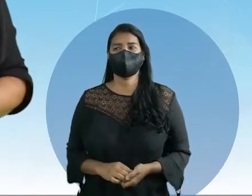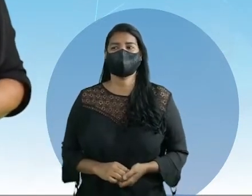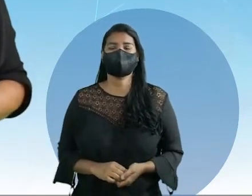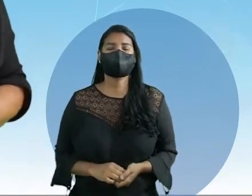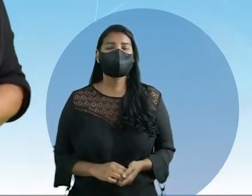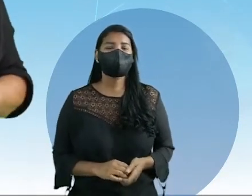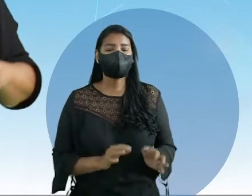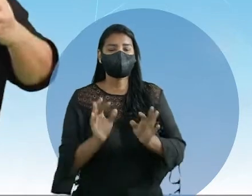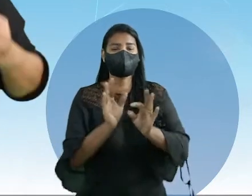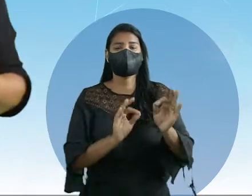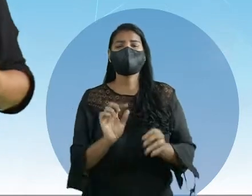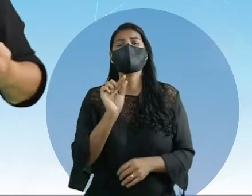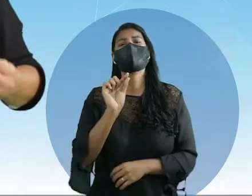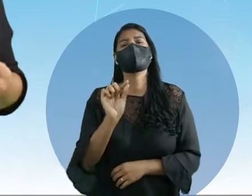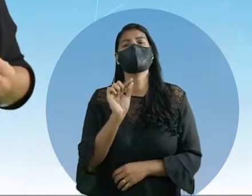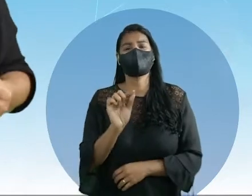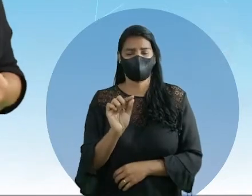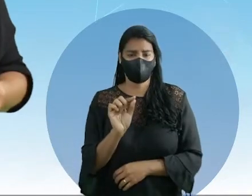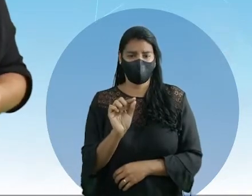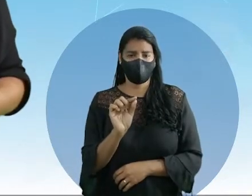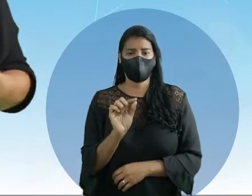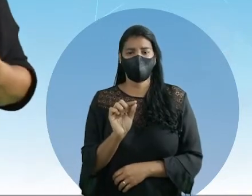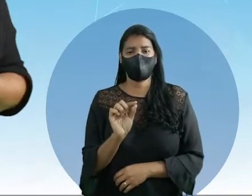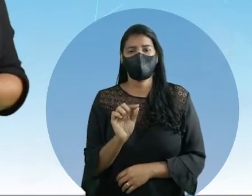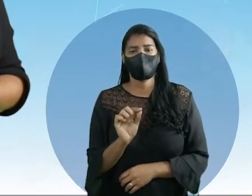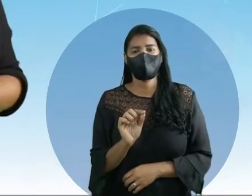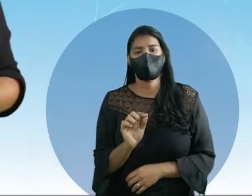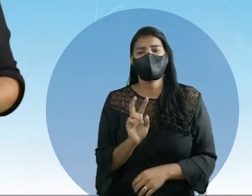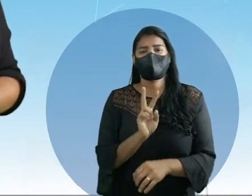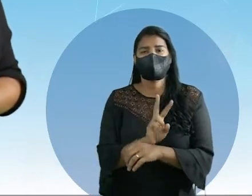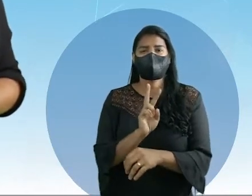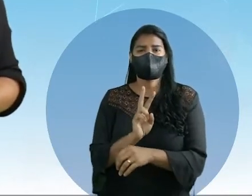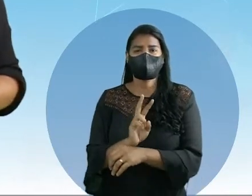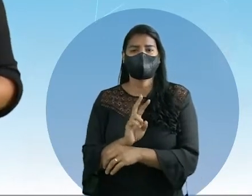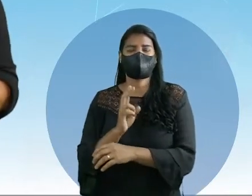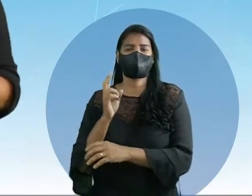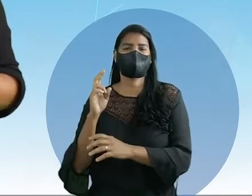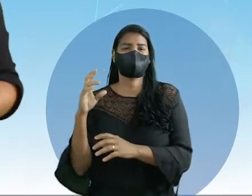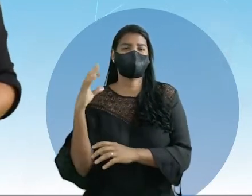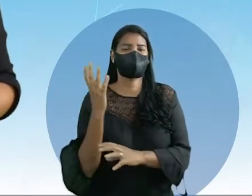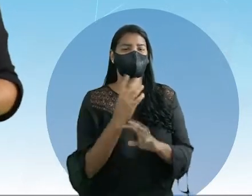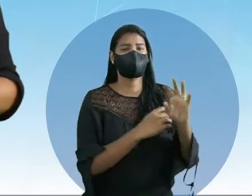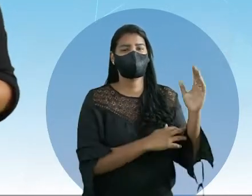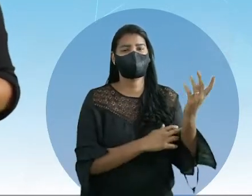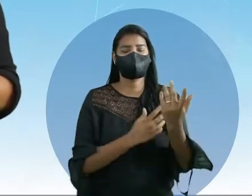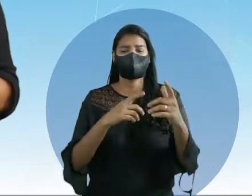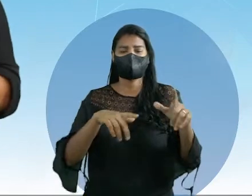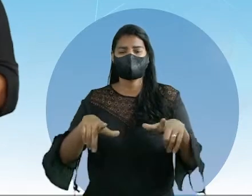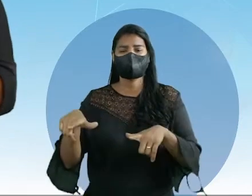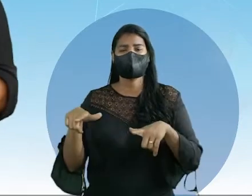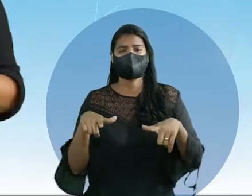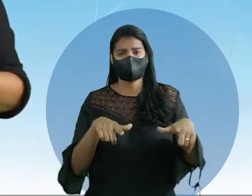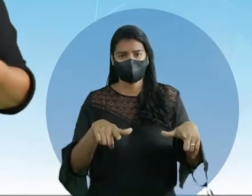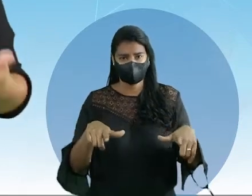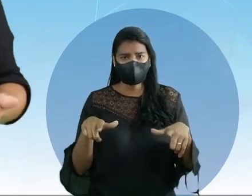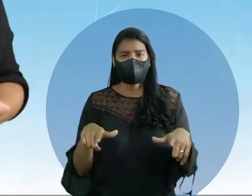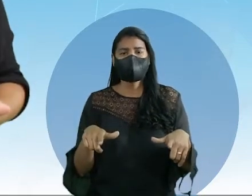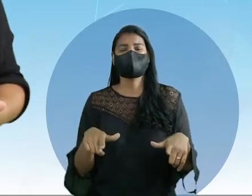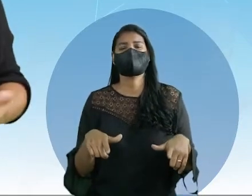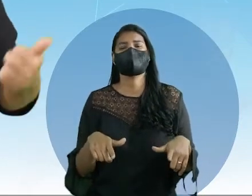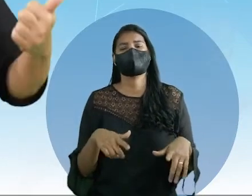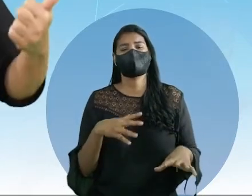conservação. O que é unidade de conservação ambiental, gente? São espaços geralmente formados por áreas